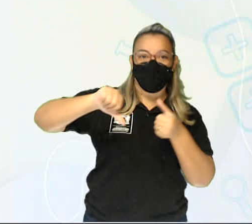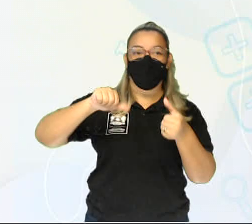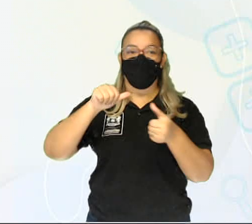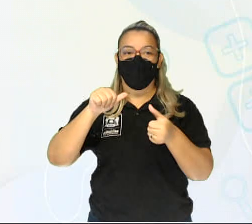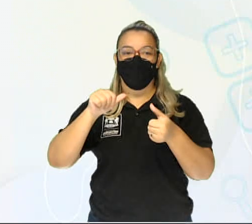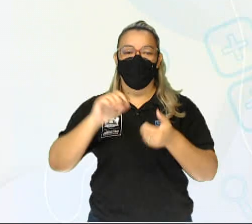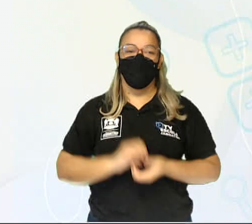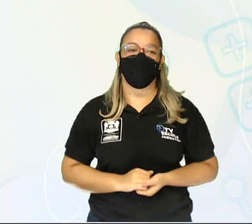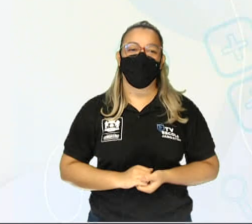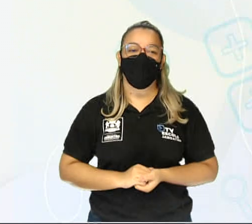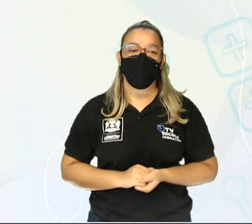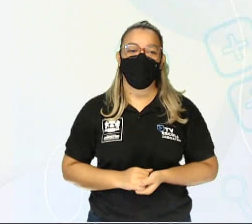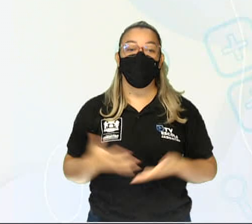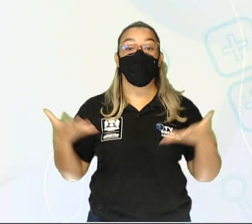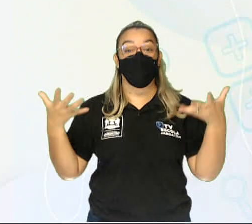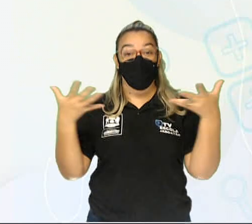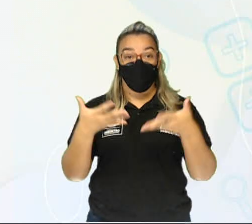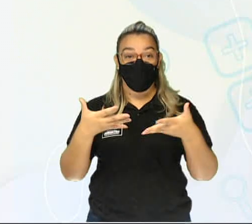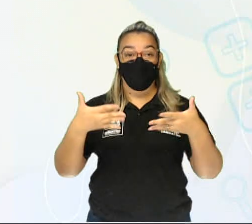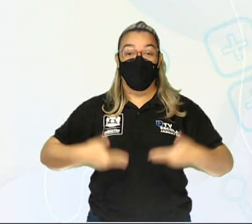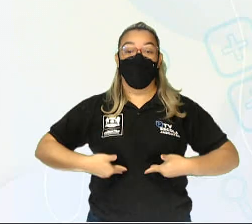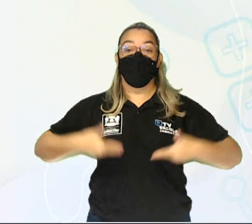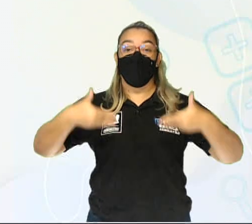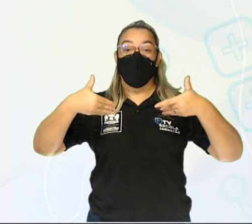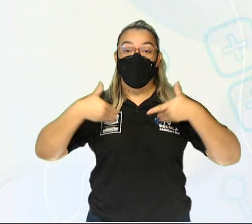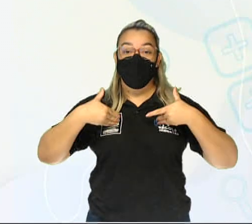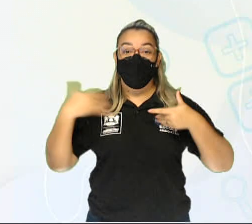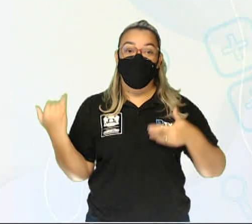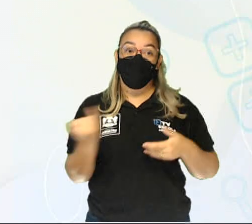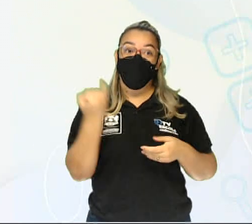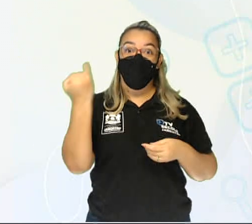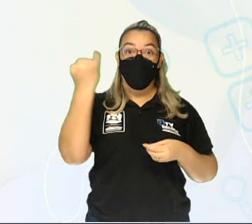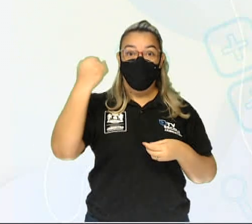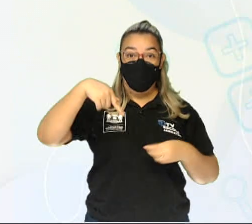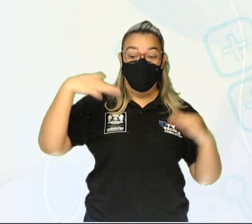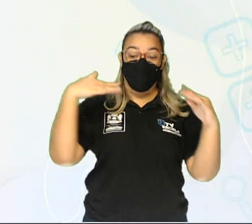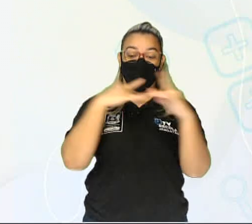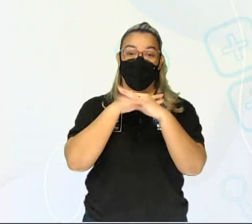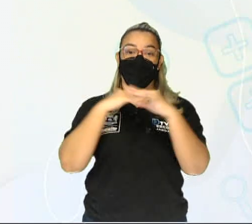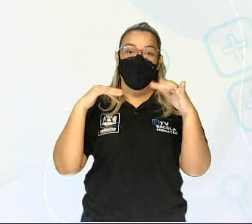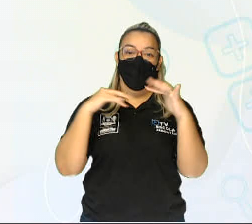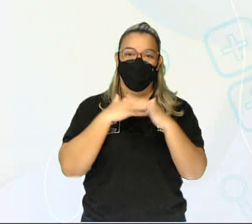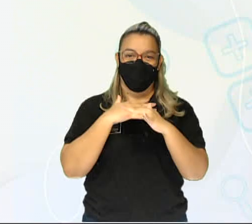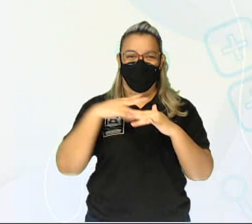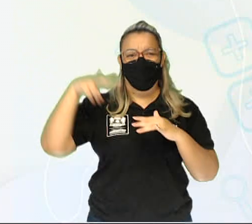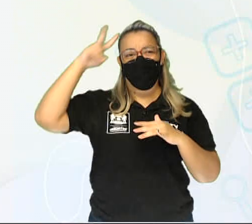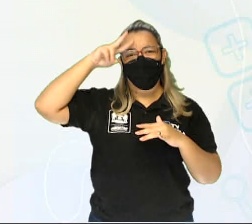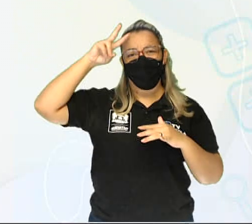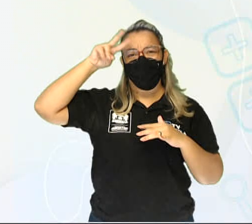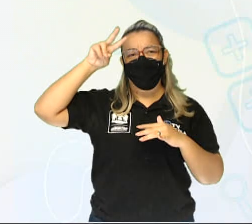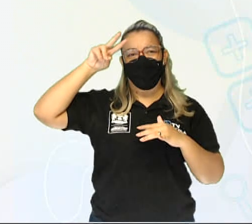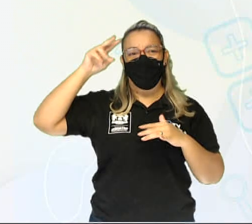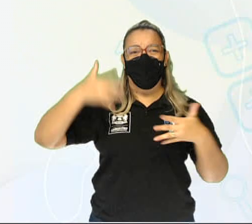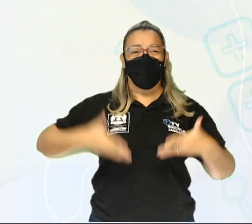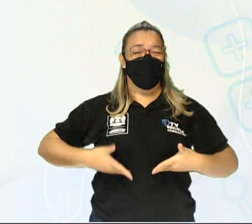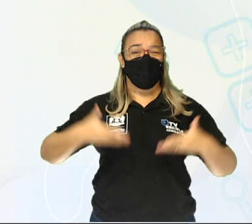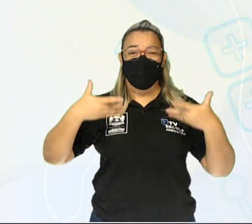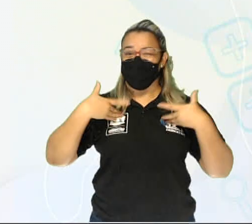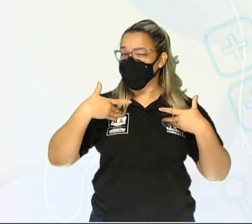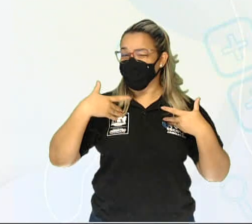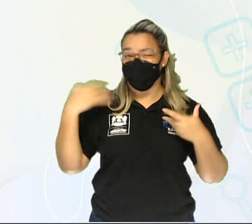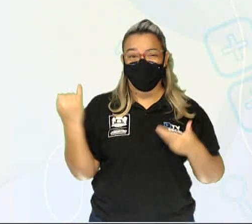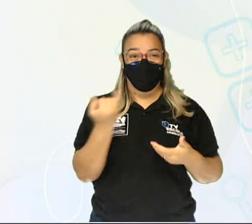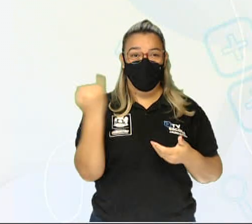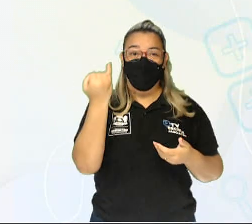Vamos falar um pouquinho sobre o bairro de Prazeres, um bairro importante para a nossa cidade. A história de Prazeres é essencial para